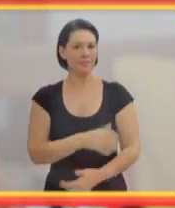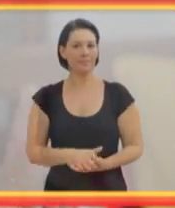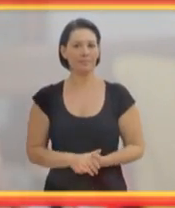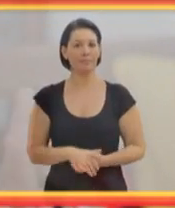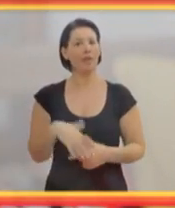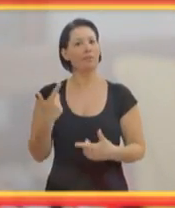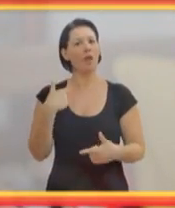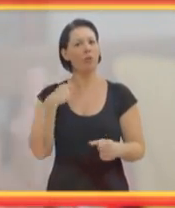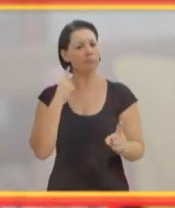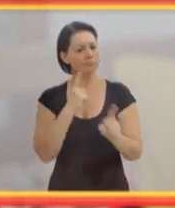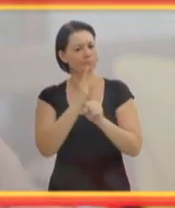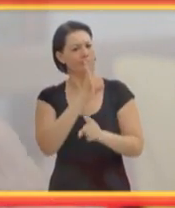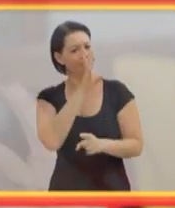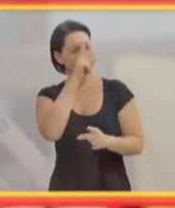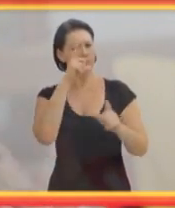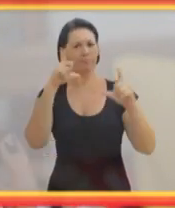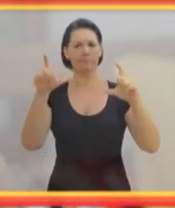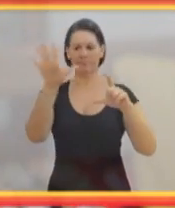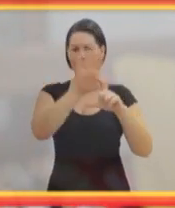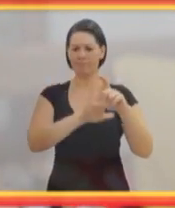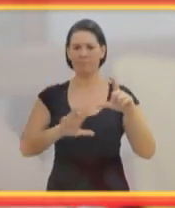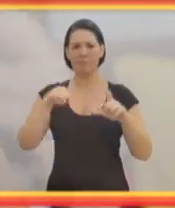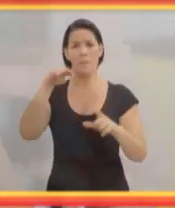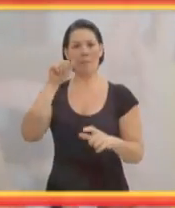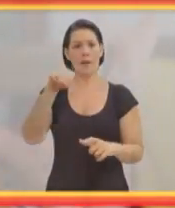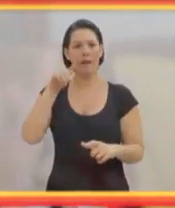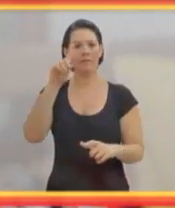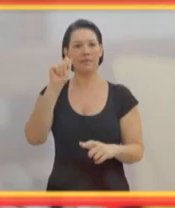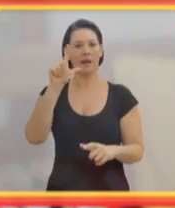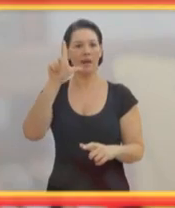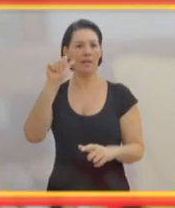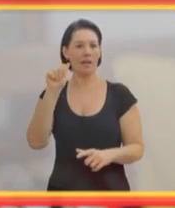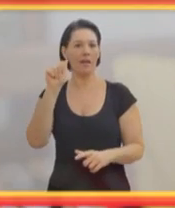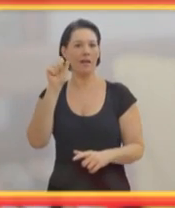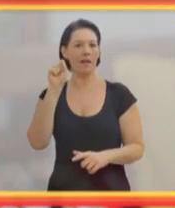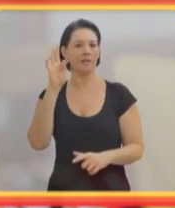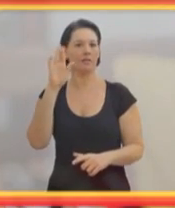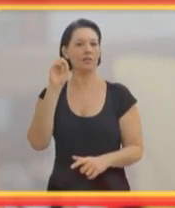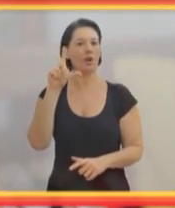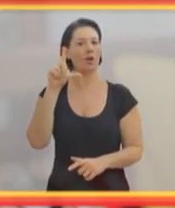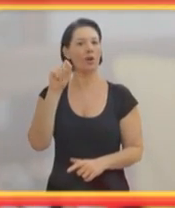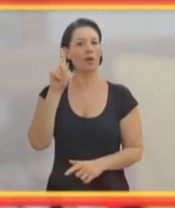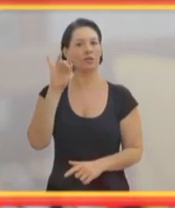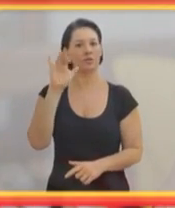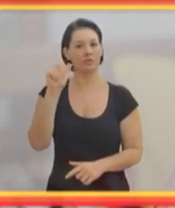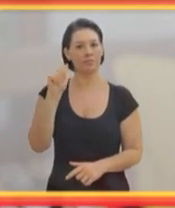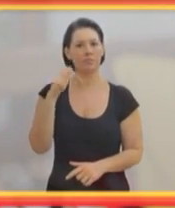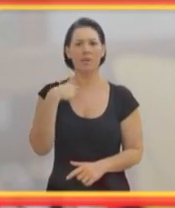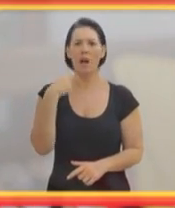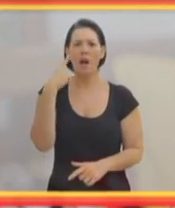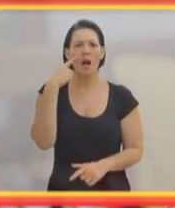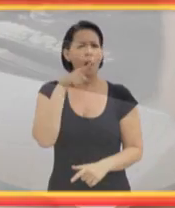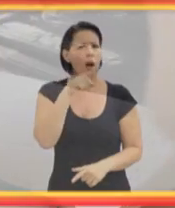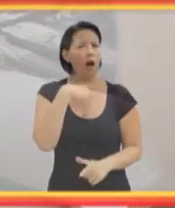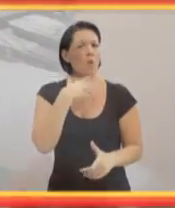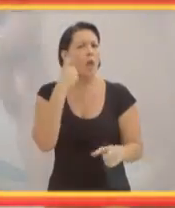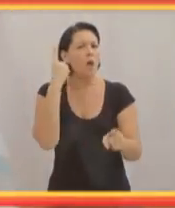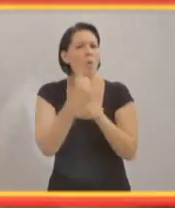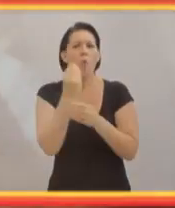então. E quando eu me deparei com uma mandala astrológica, eu falei assim, gente, eu quero